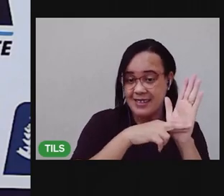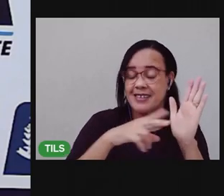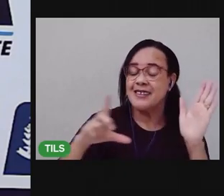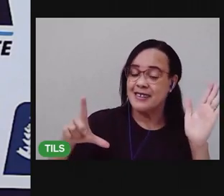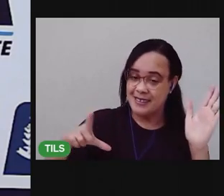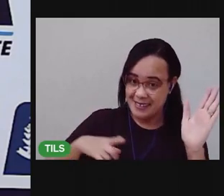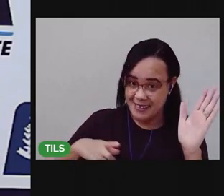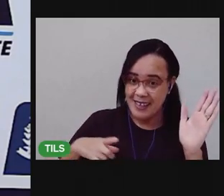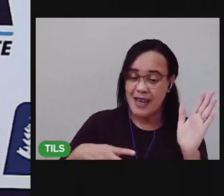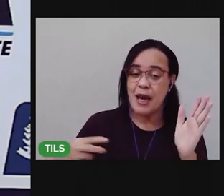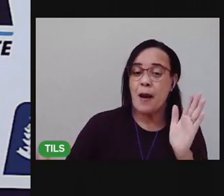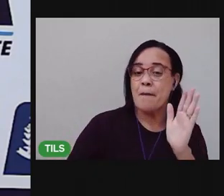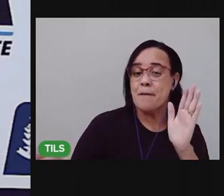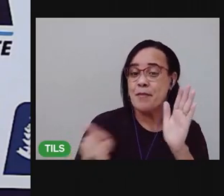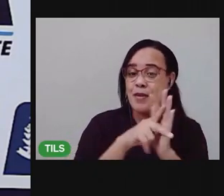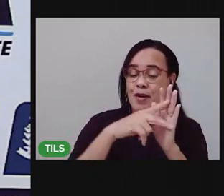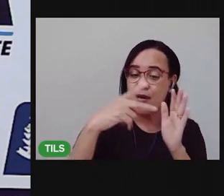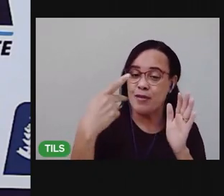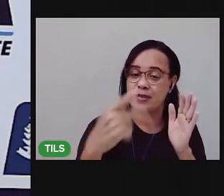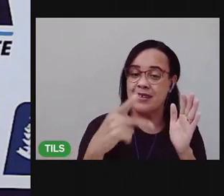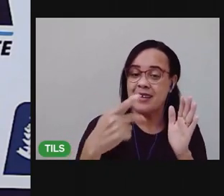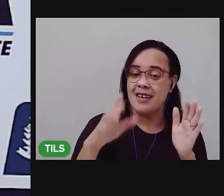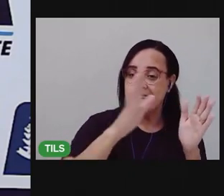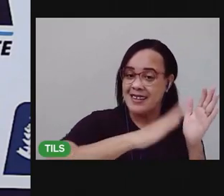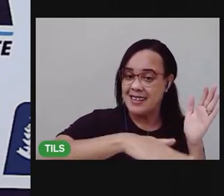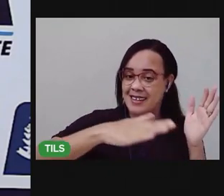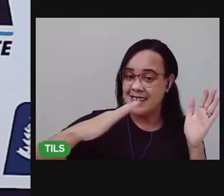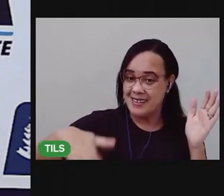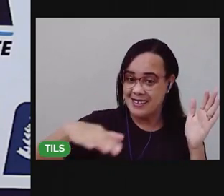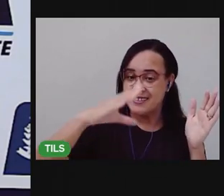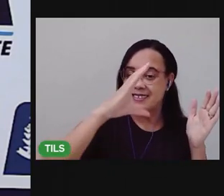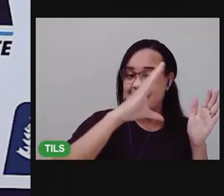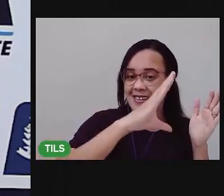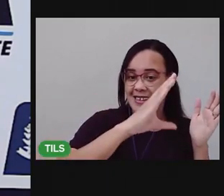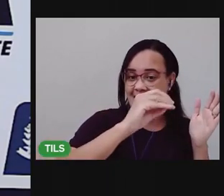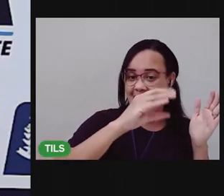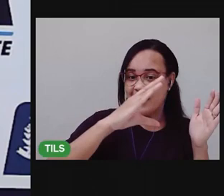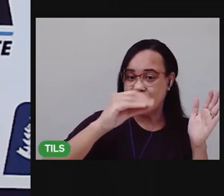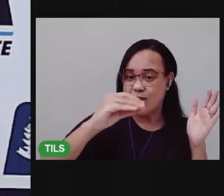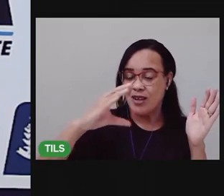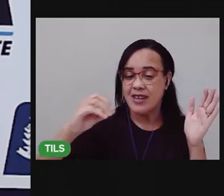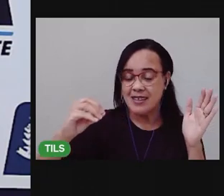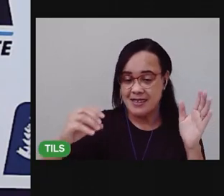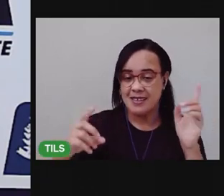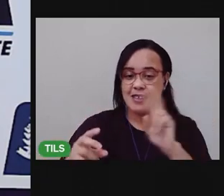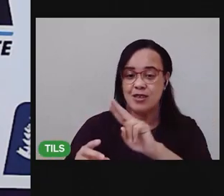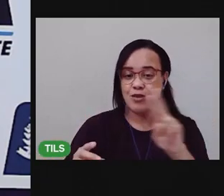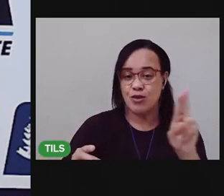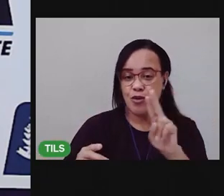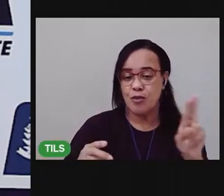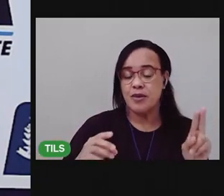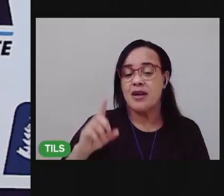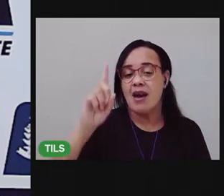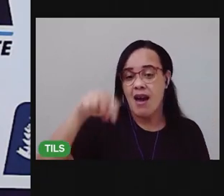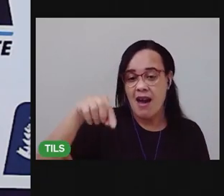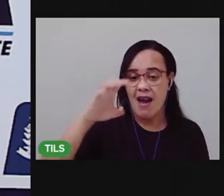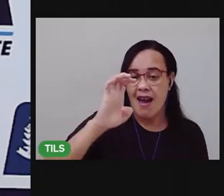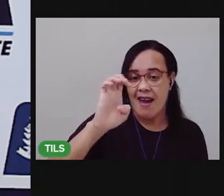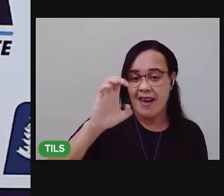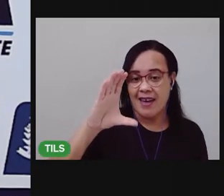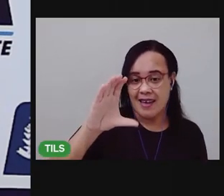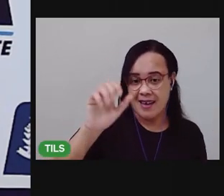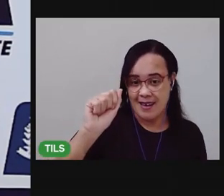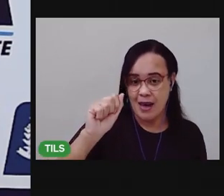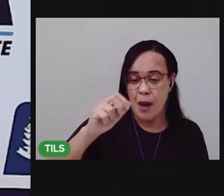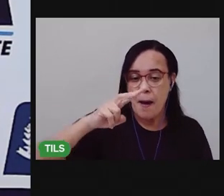Estatuto da Criança e do Adolescente, o ECA, que é uma legislação oficial que protege,